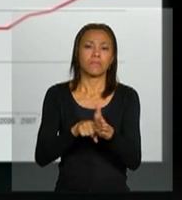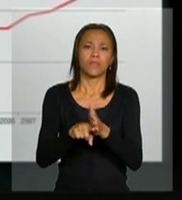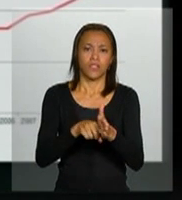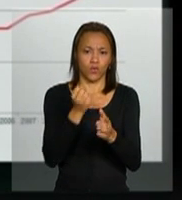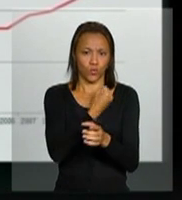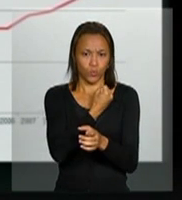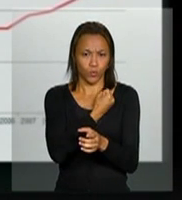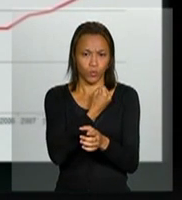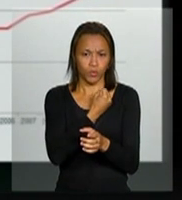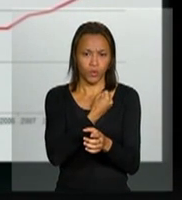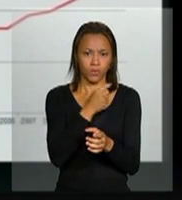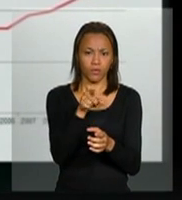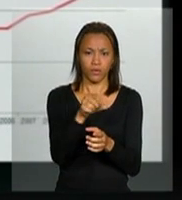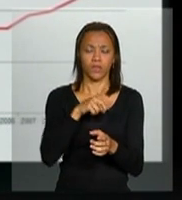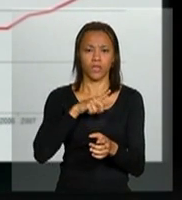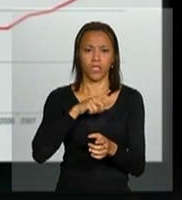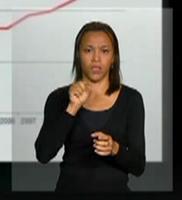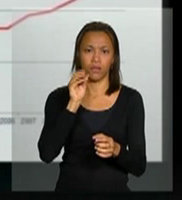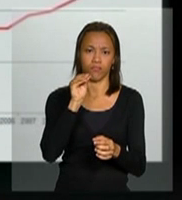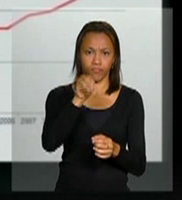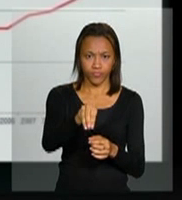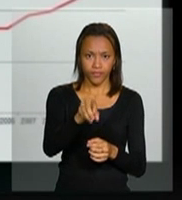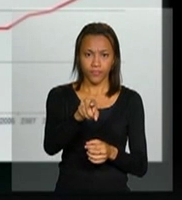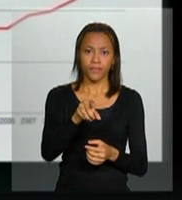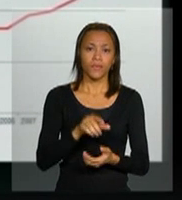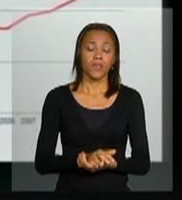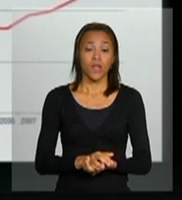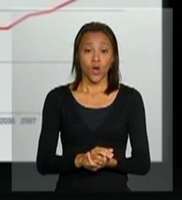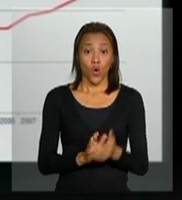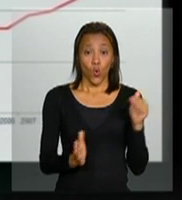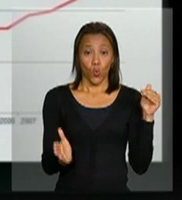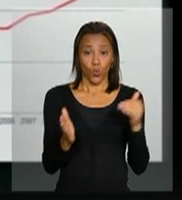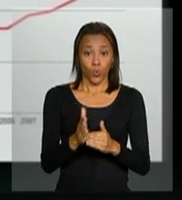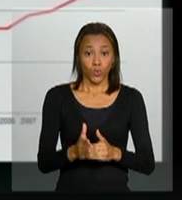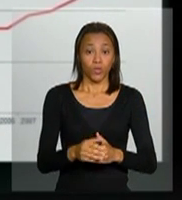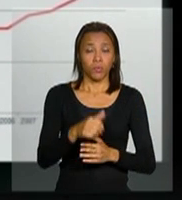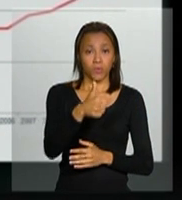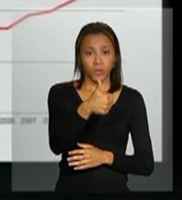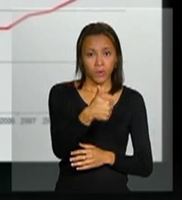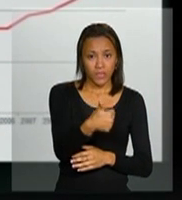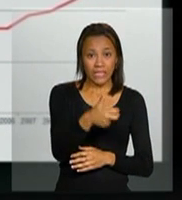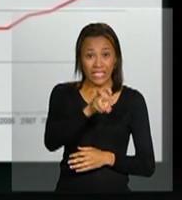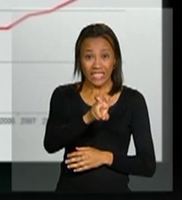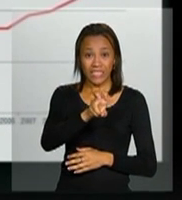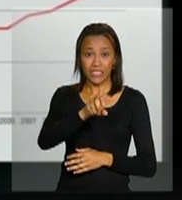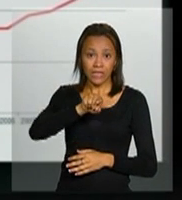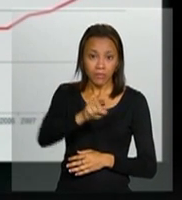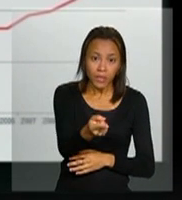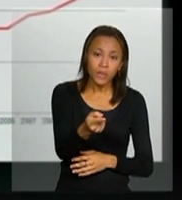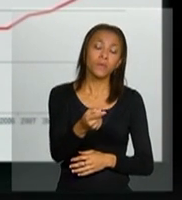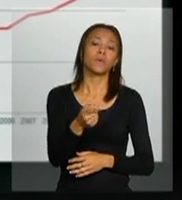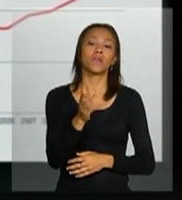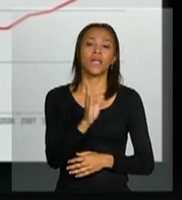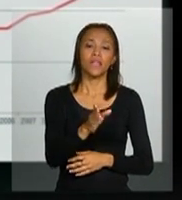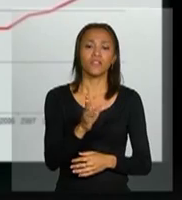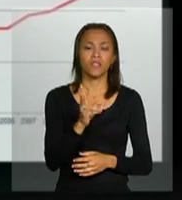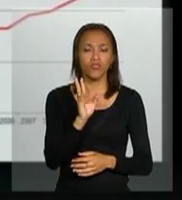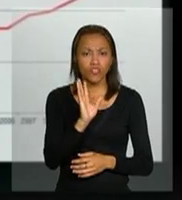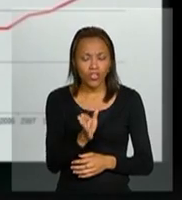absoluto de óbitos, estamos, último dado, em 15 mil. Esses óbitos corrigidos